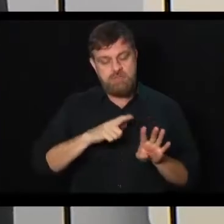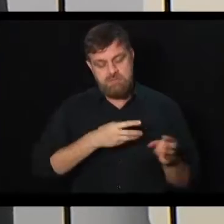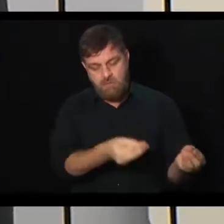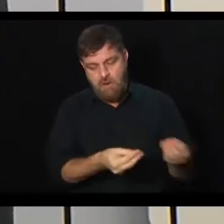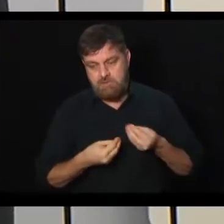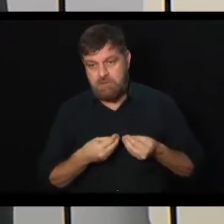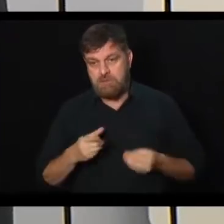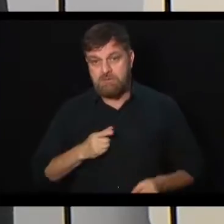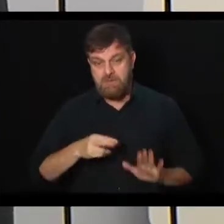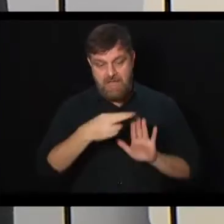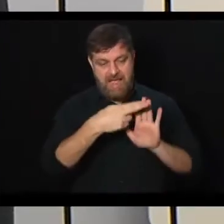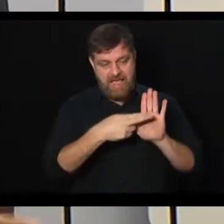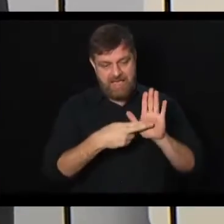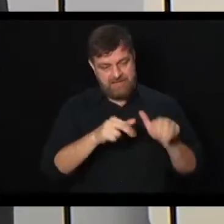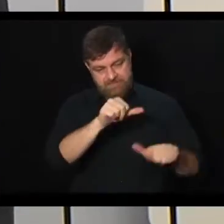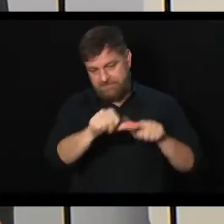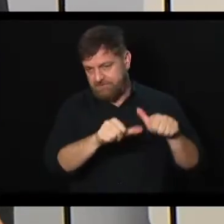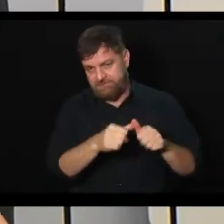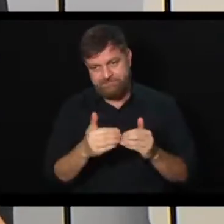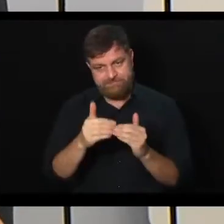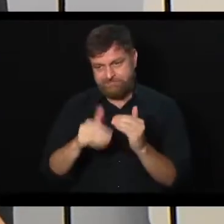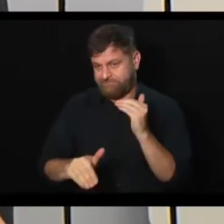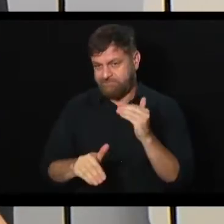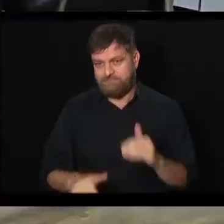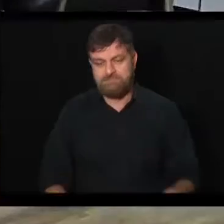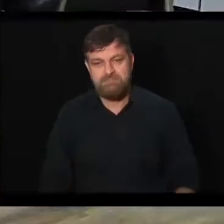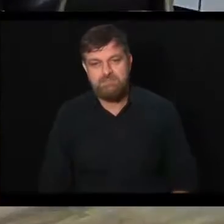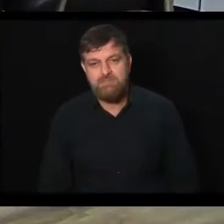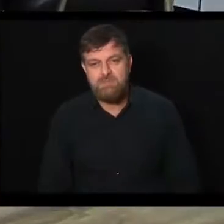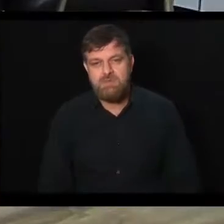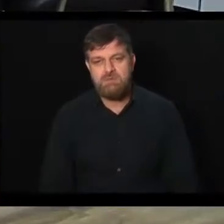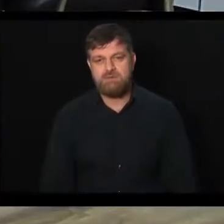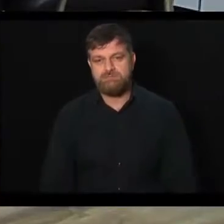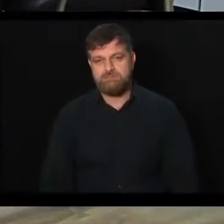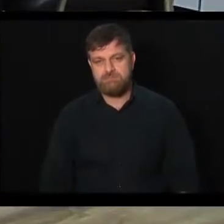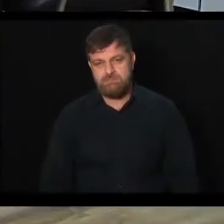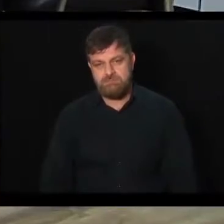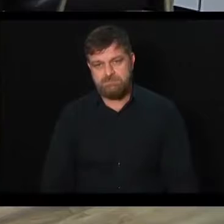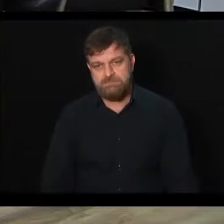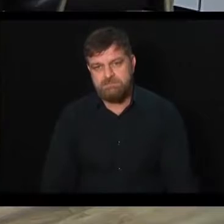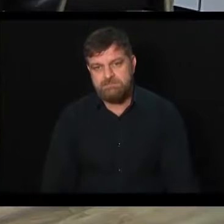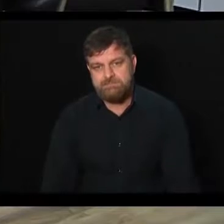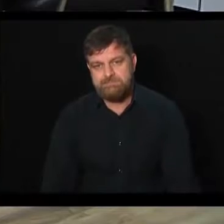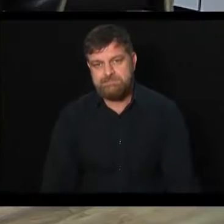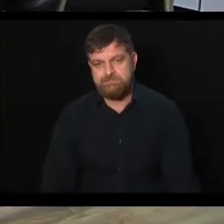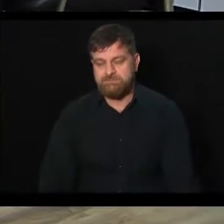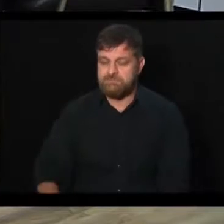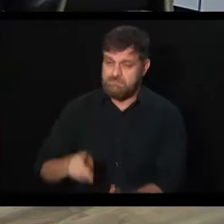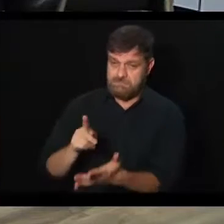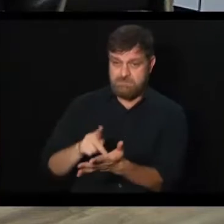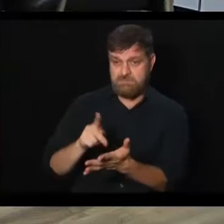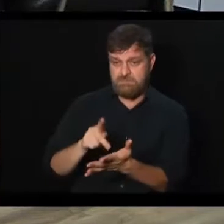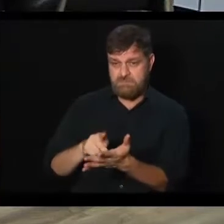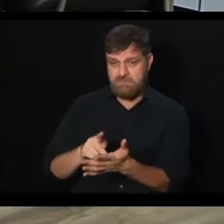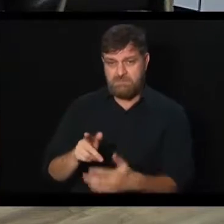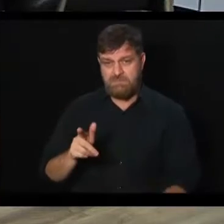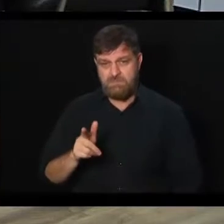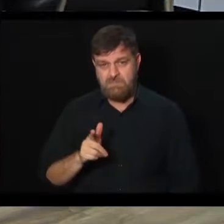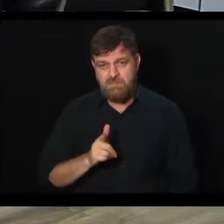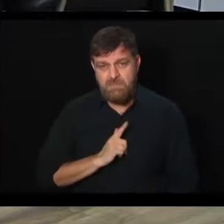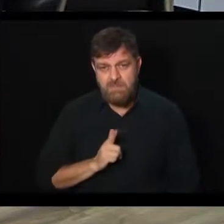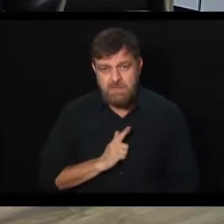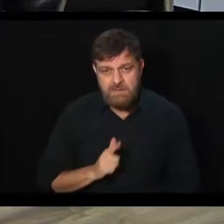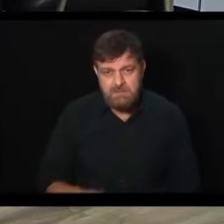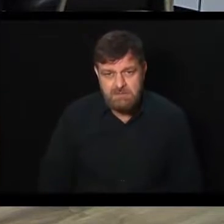necessária seria a contramão do que está sendo apresentado. Sim, doutor. Pois não. Na verdade, Mirna, a razão de fundo maior